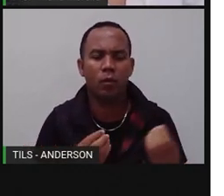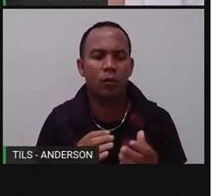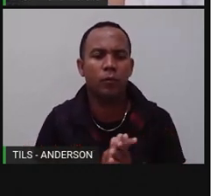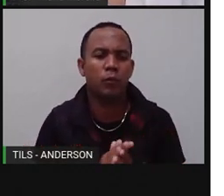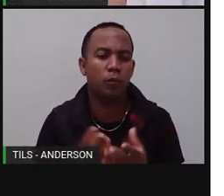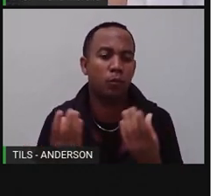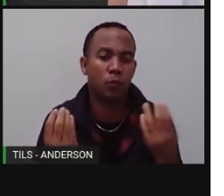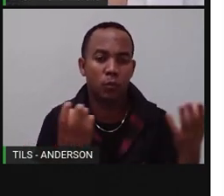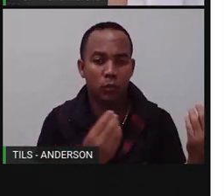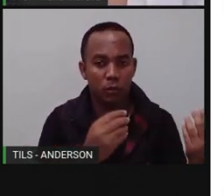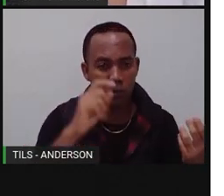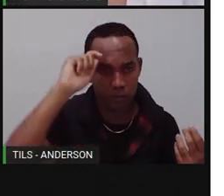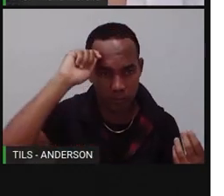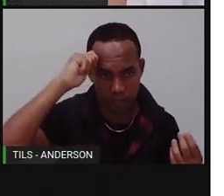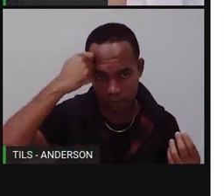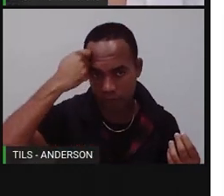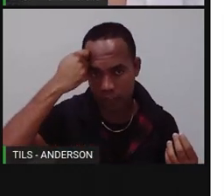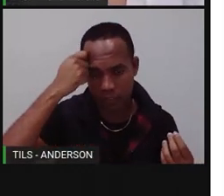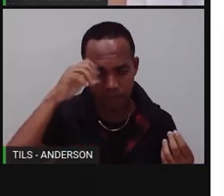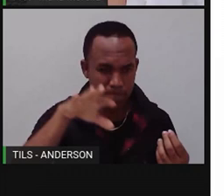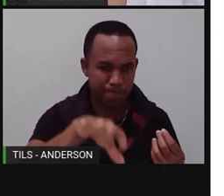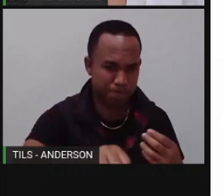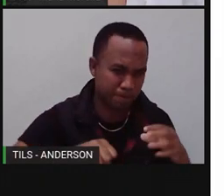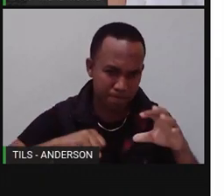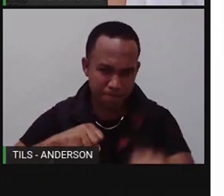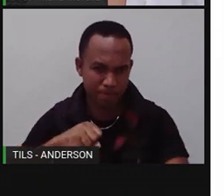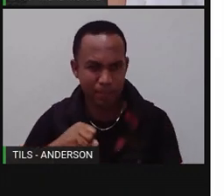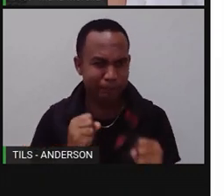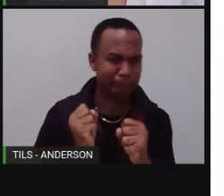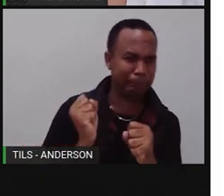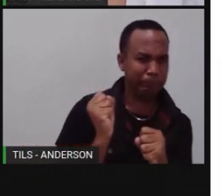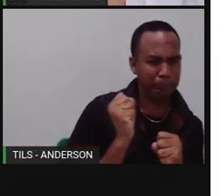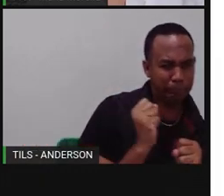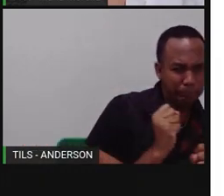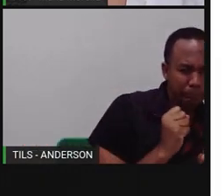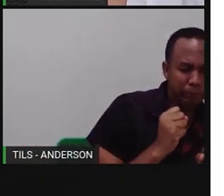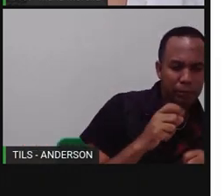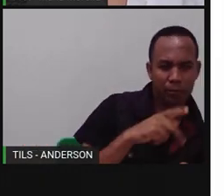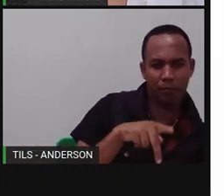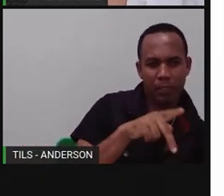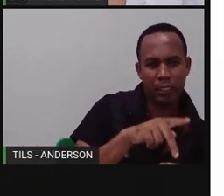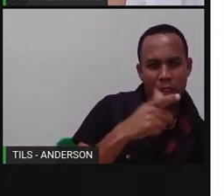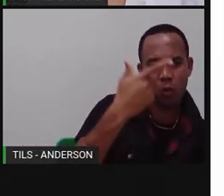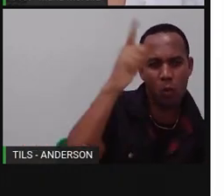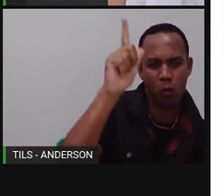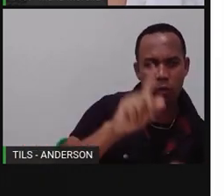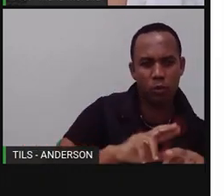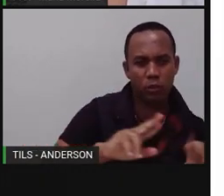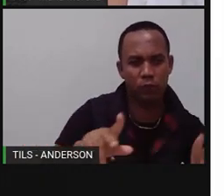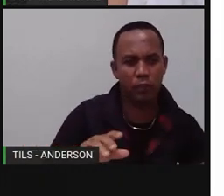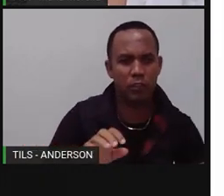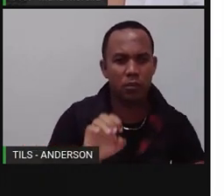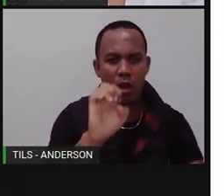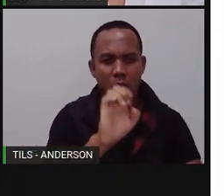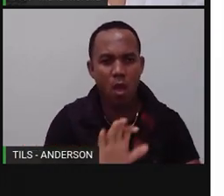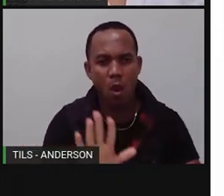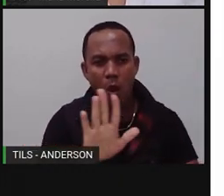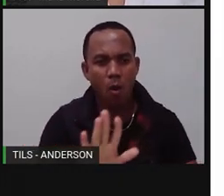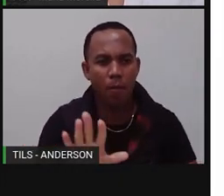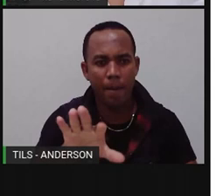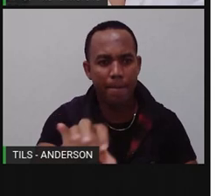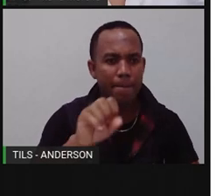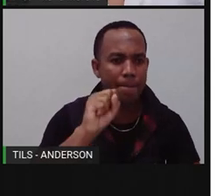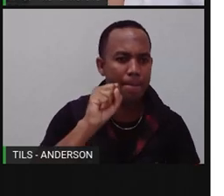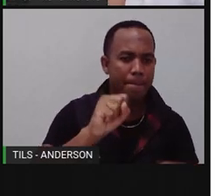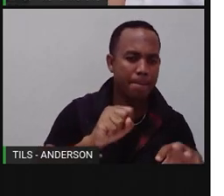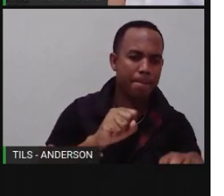Muitos africanos foram arrancados e levados de seus países, né? Para outras partes do mundo pelos europeus, como foi a questão dos africanos